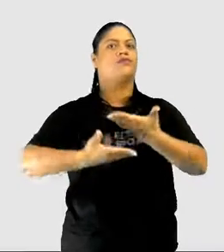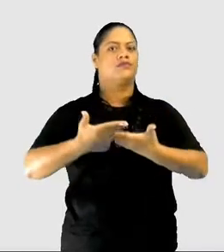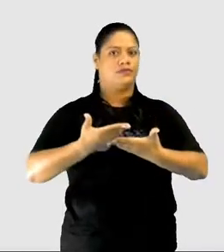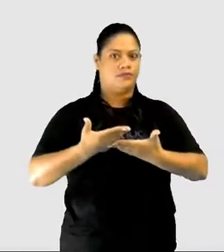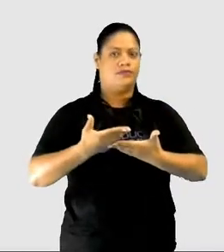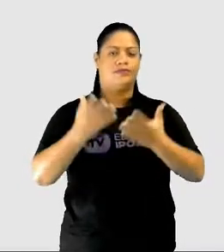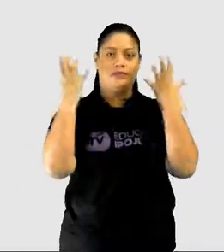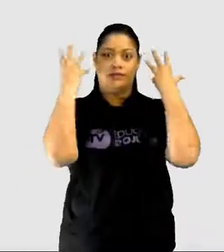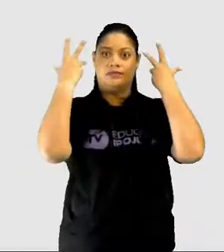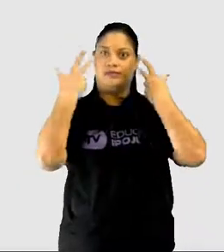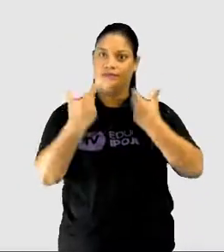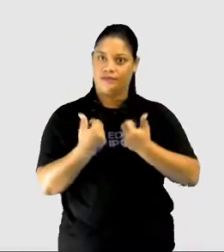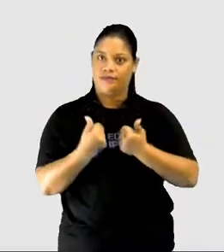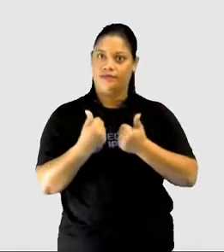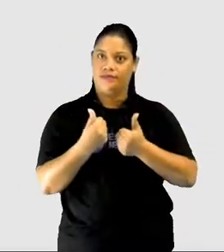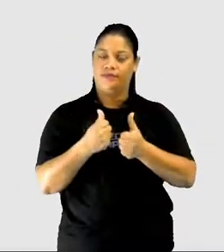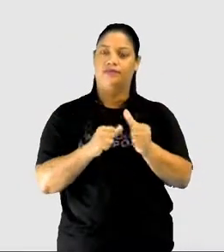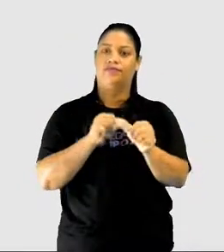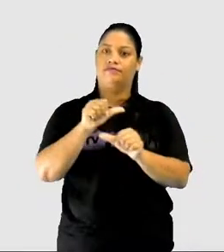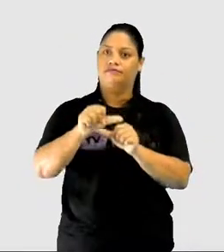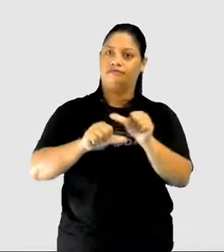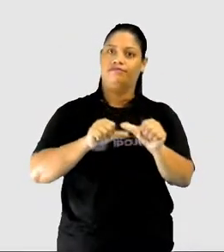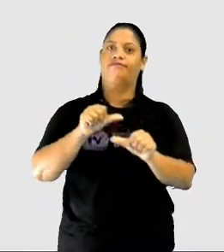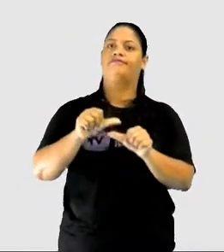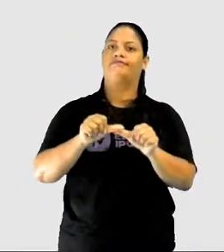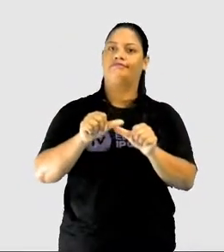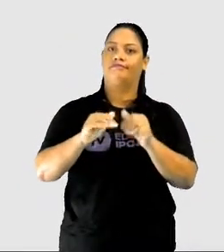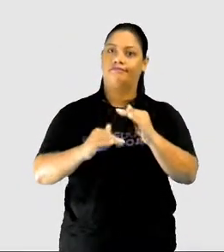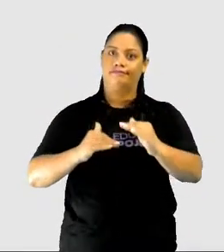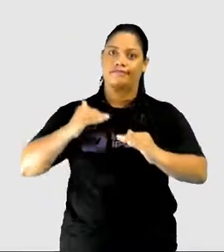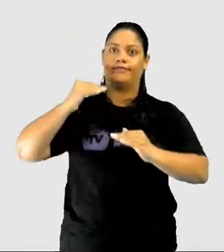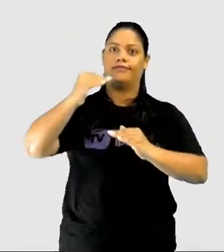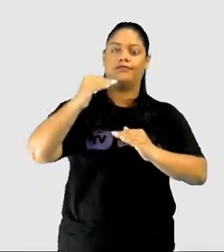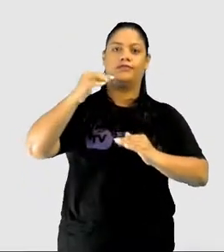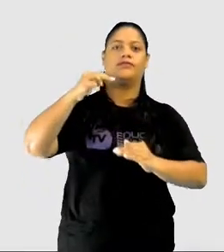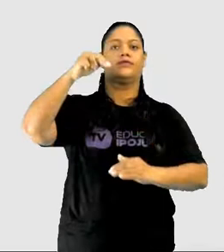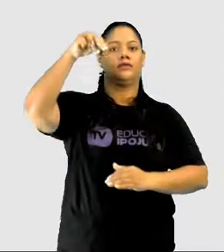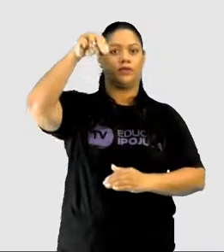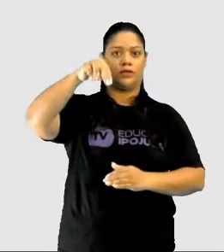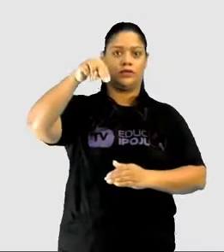estamos ultrapassando os limites da região norte.